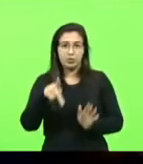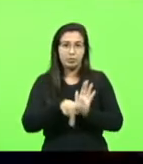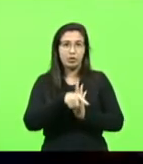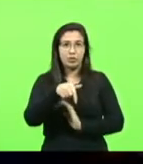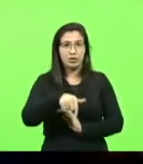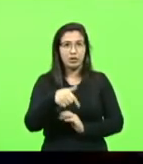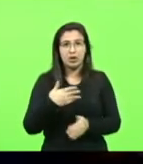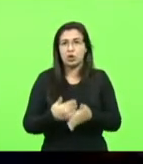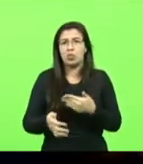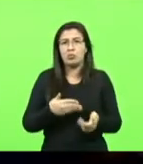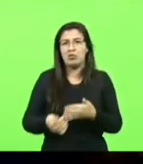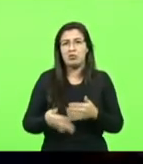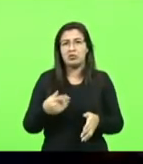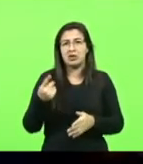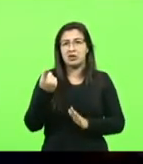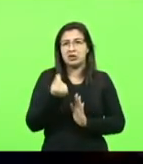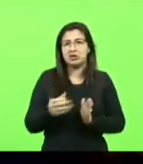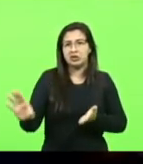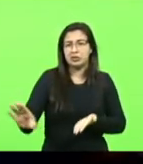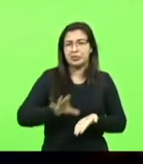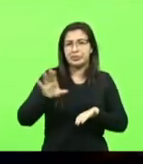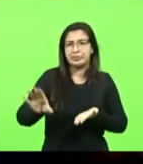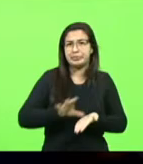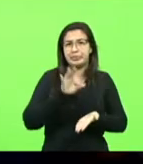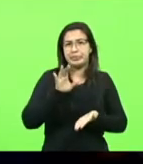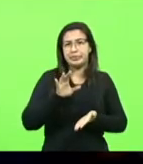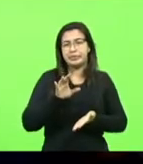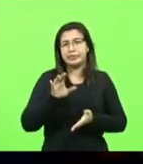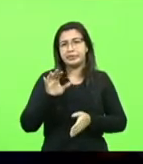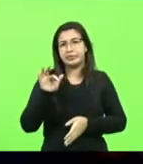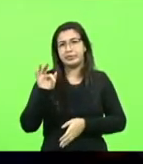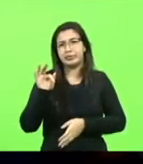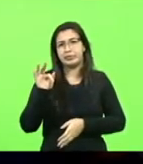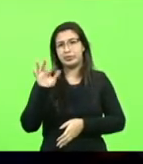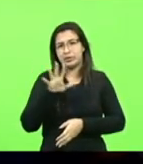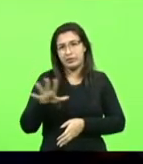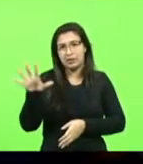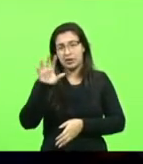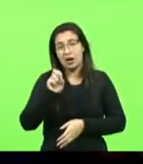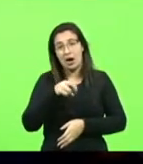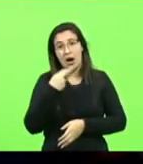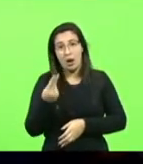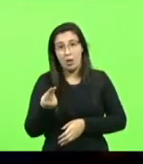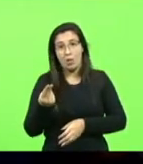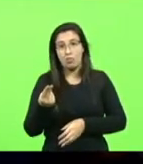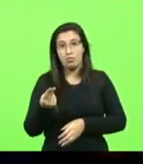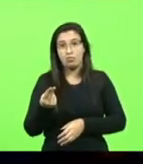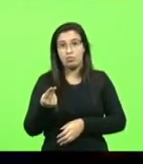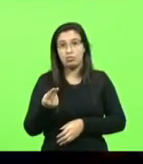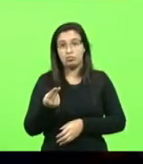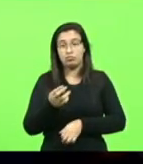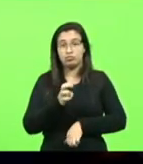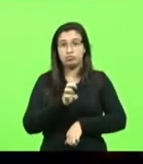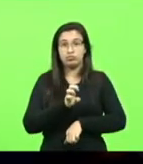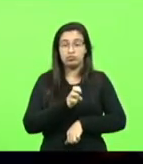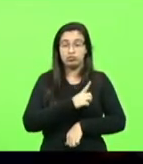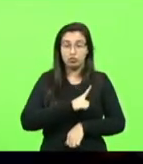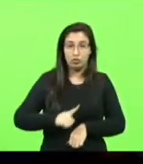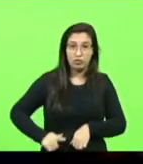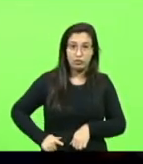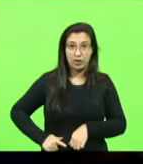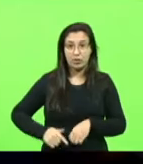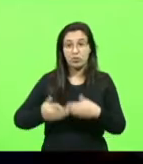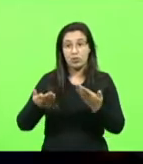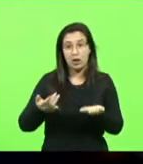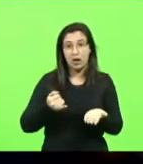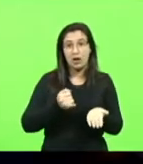dinheiro vindo do Estado ou da União, é o dinheiro dos impostos das pessoas. E elas querem